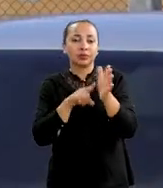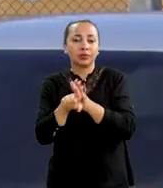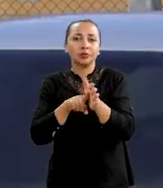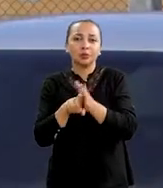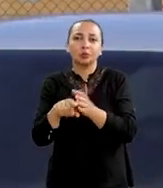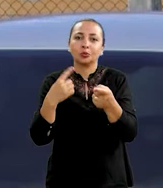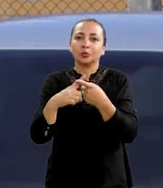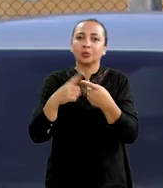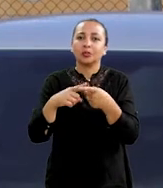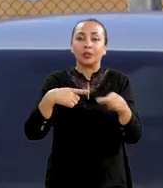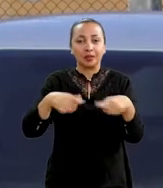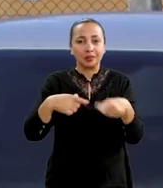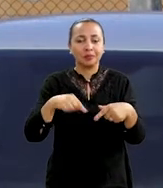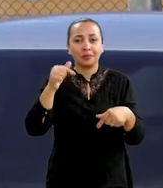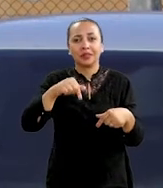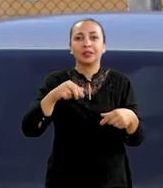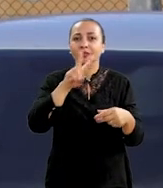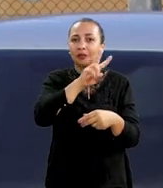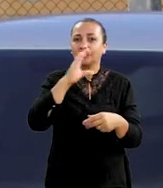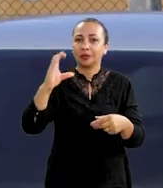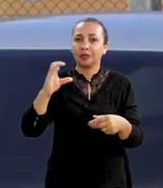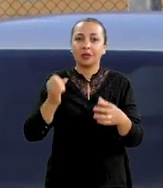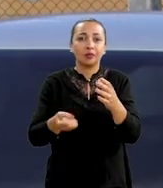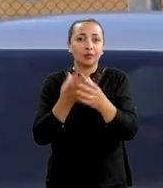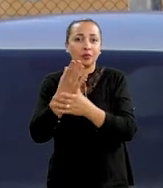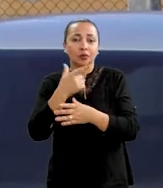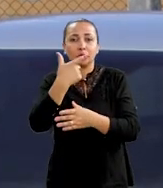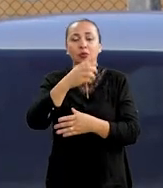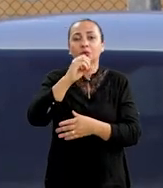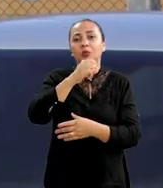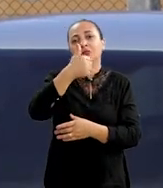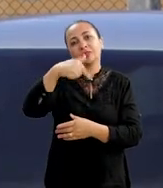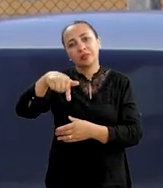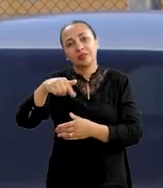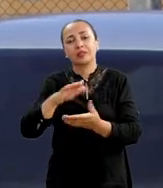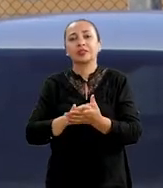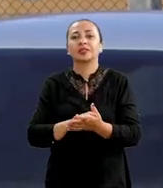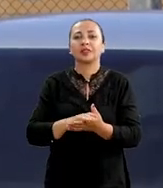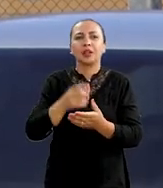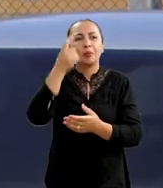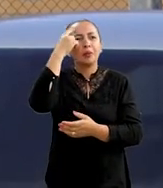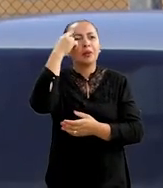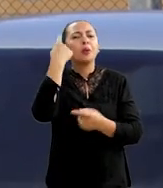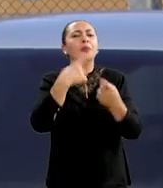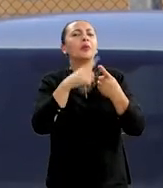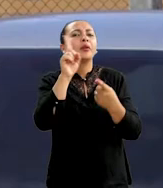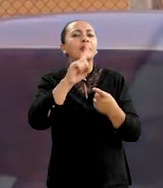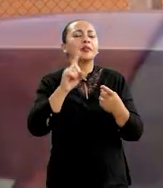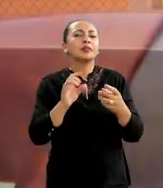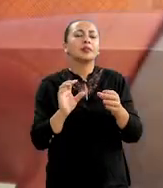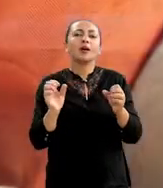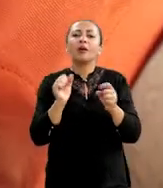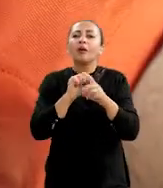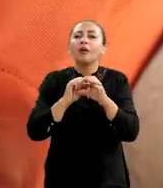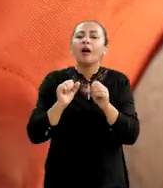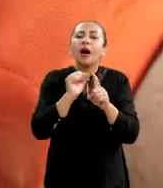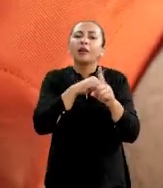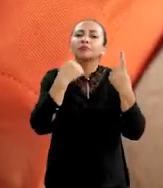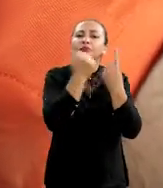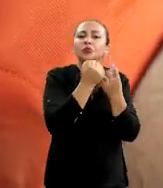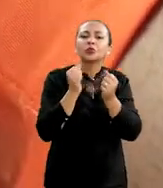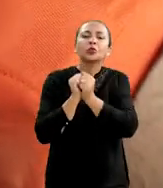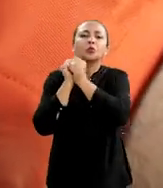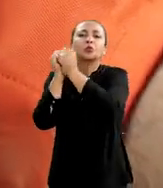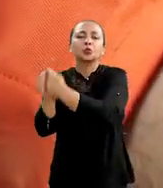trabalho nesse conjunto penal aqui de Vitória da Conquista, que ele foi criado em 2017. Então, eu pensei, por que não associar essa pesquisa da remissão,